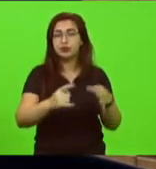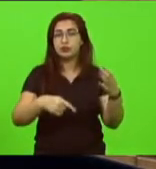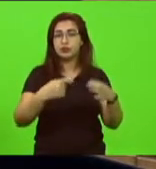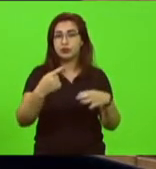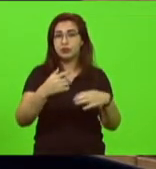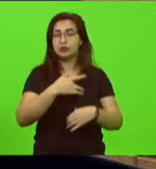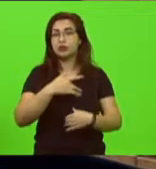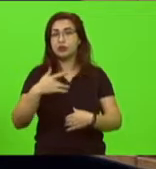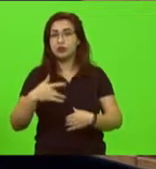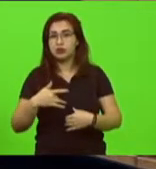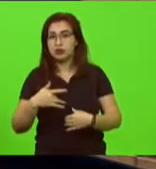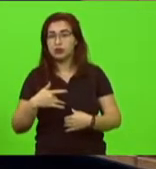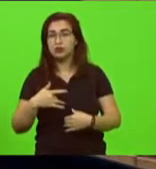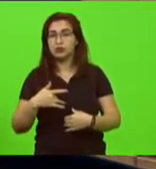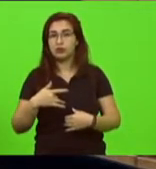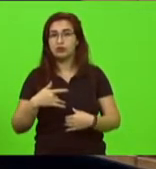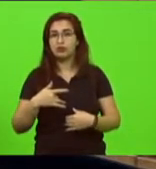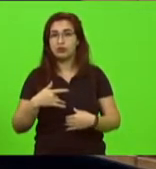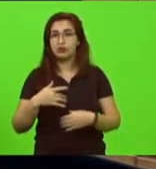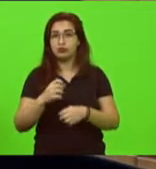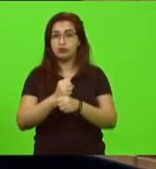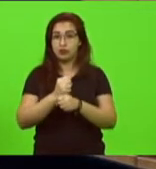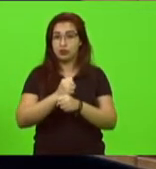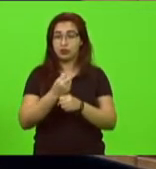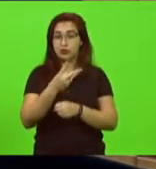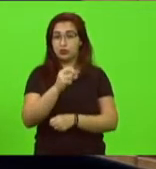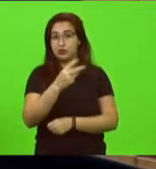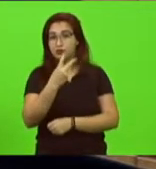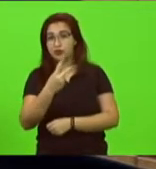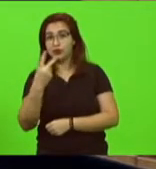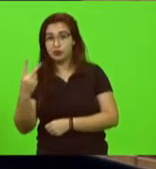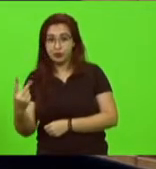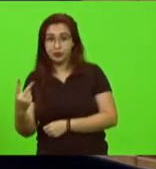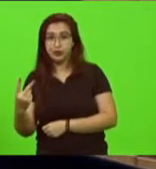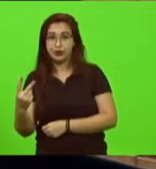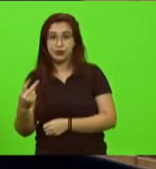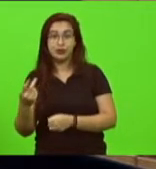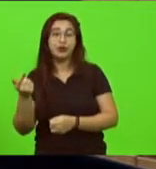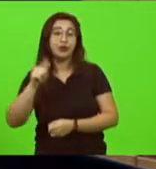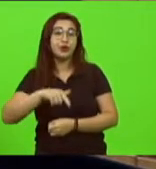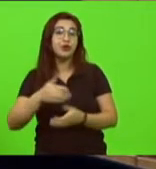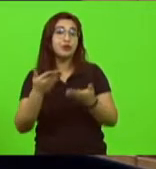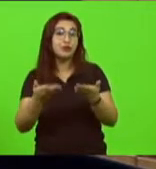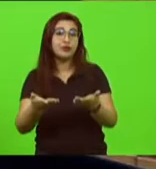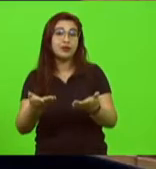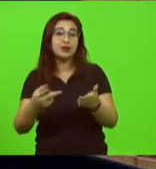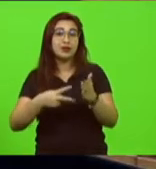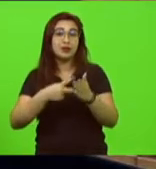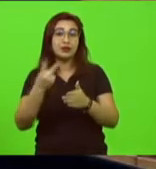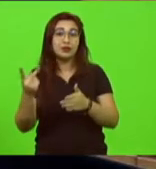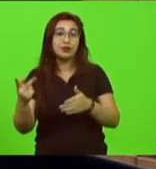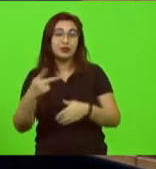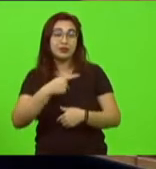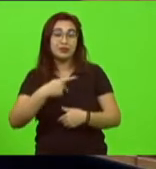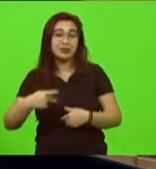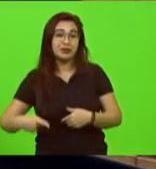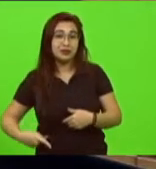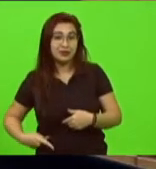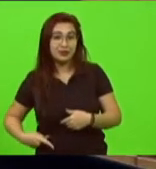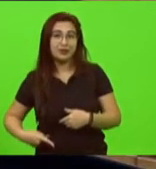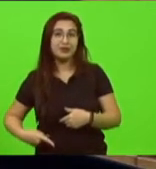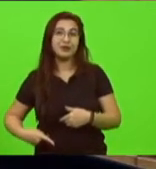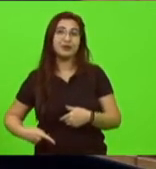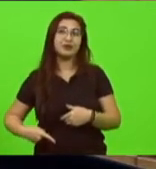mandato que lá estamos vossa excelência agora assume aqui a vice-presidência da Casa não vai ser um membro efetivo da